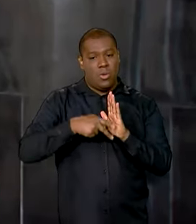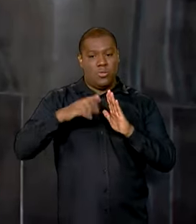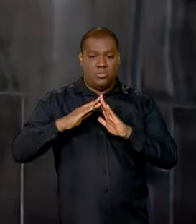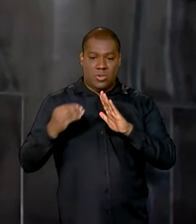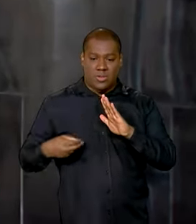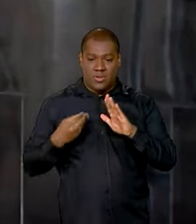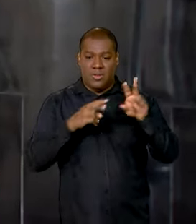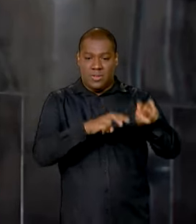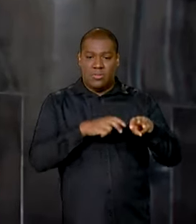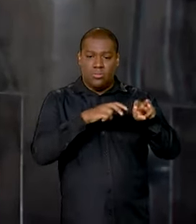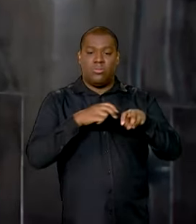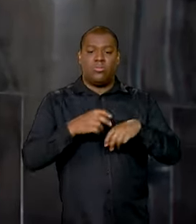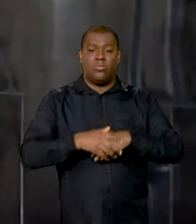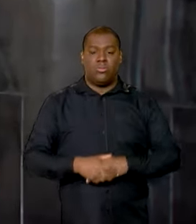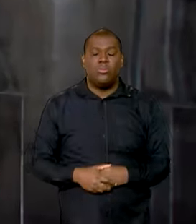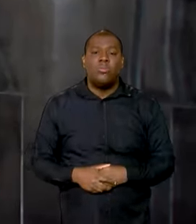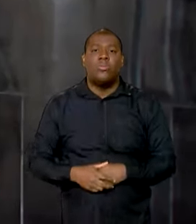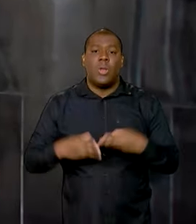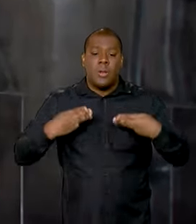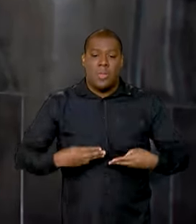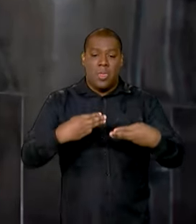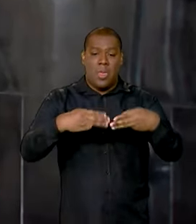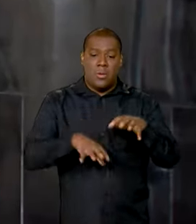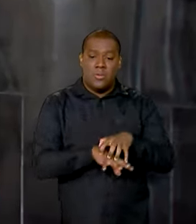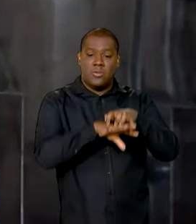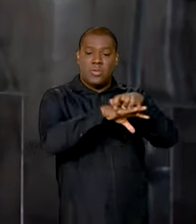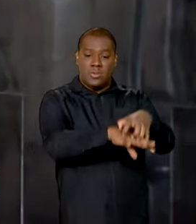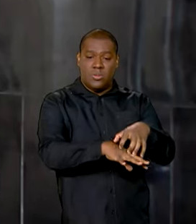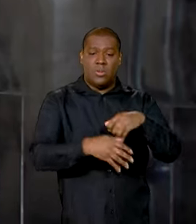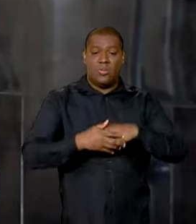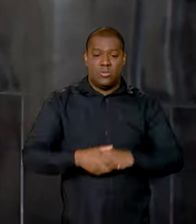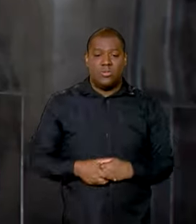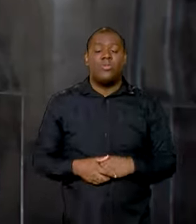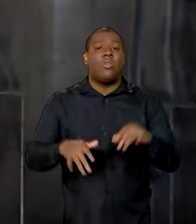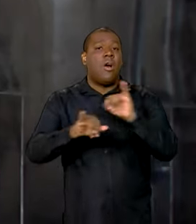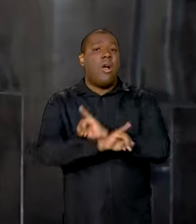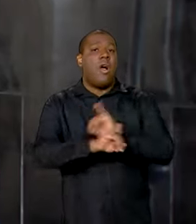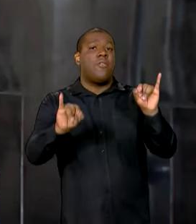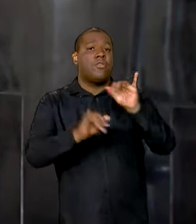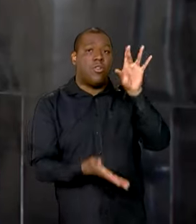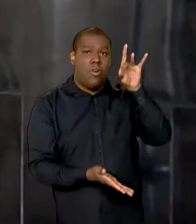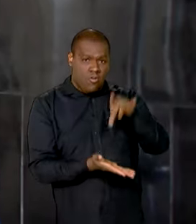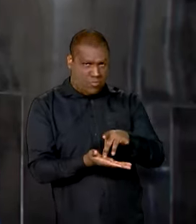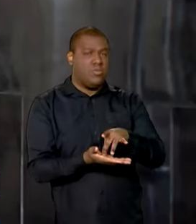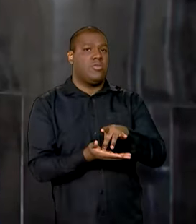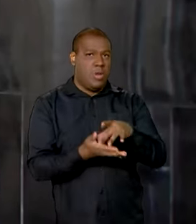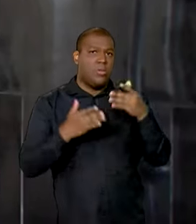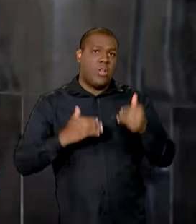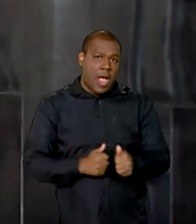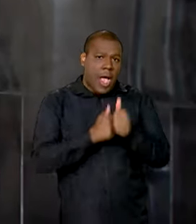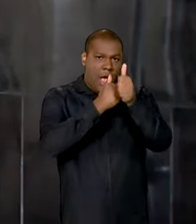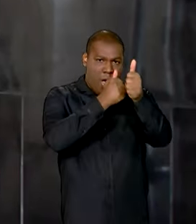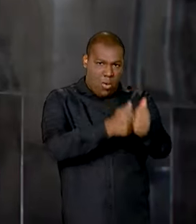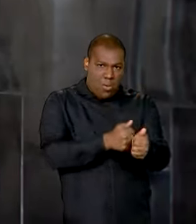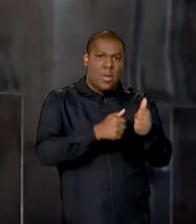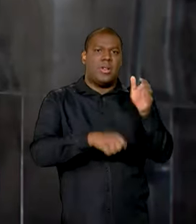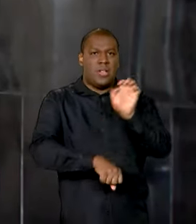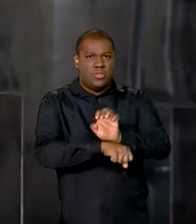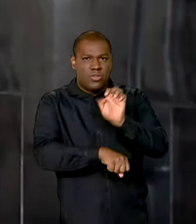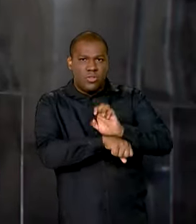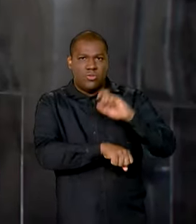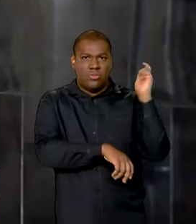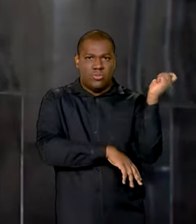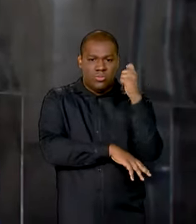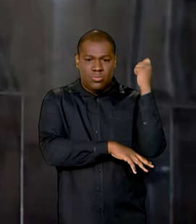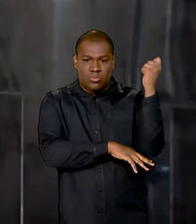Olha, e o Ministério dos Transportes, ele divulgou uma nota falando que está acompanhando de perto a situação da região, dizendo que monitora as rodovias que